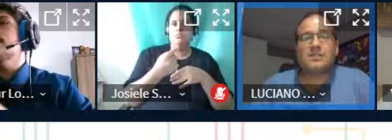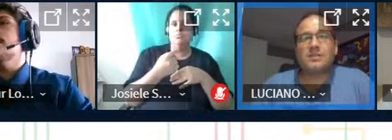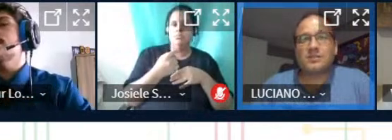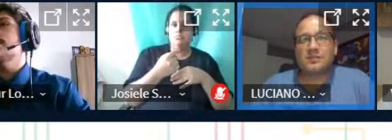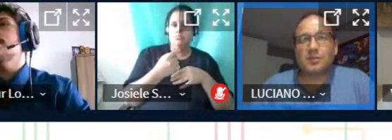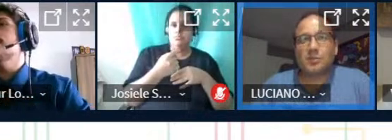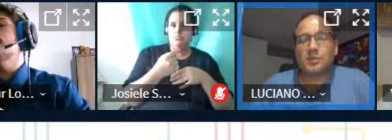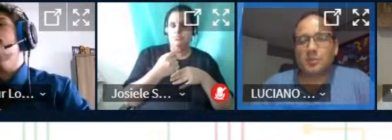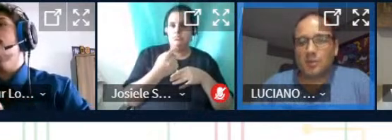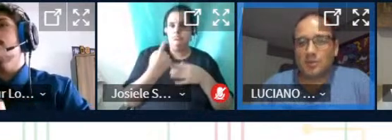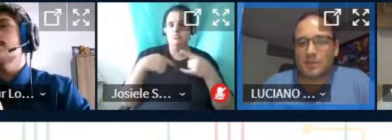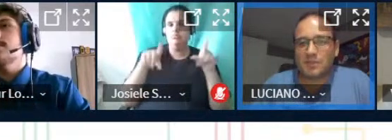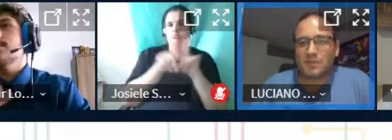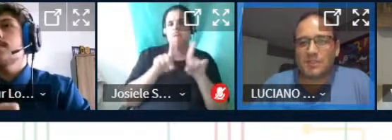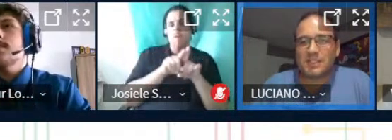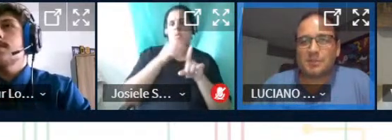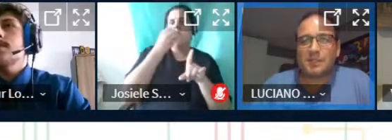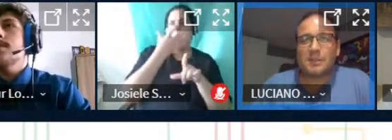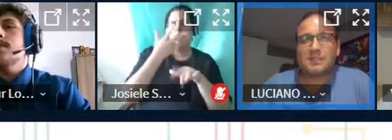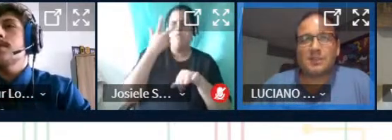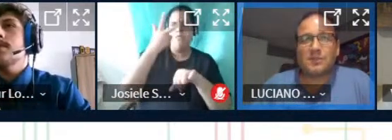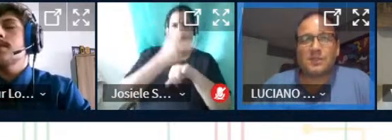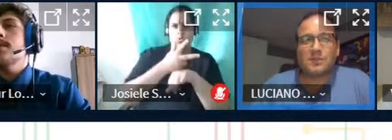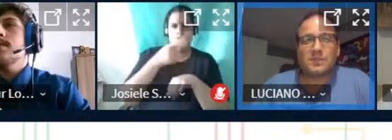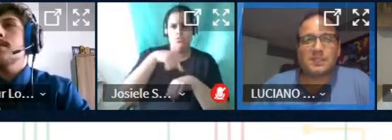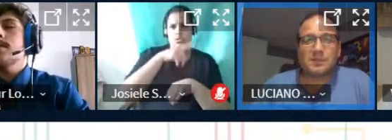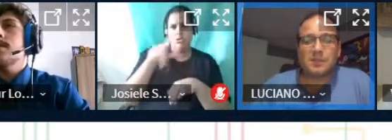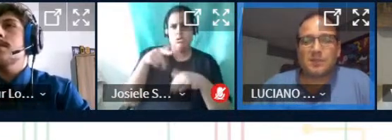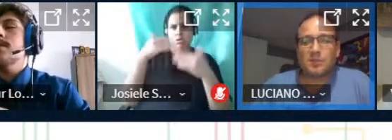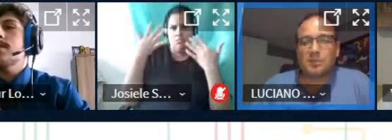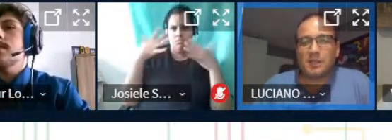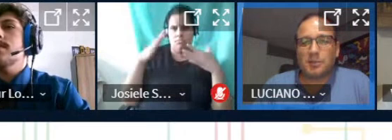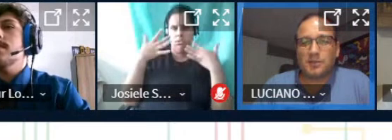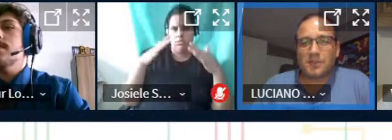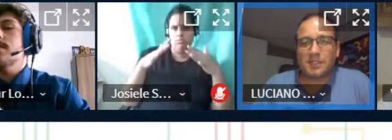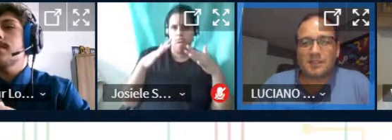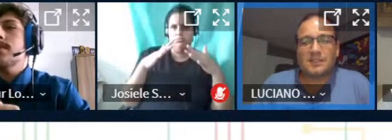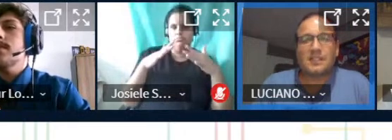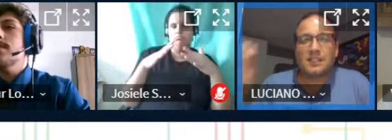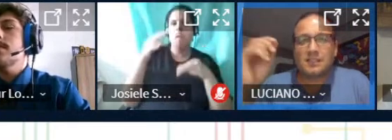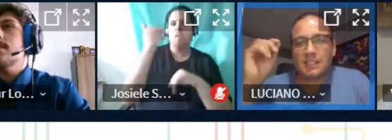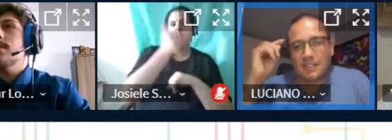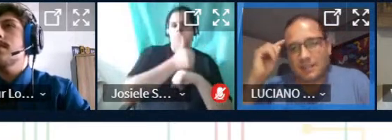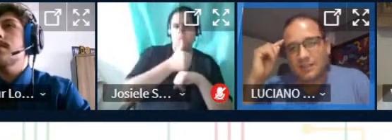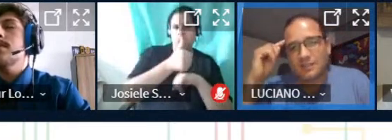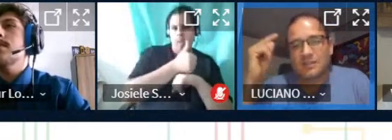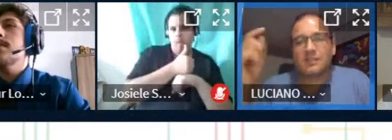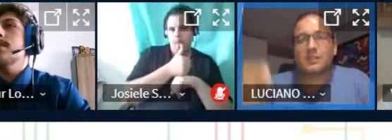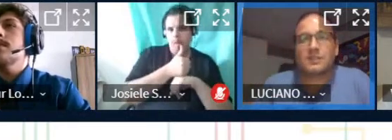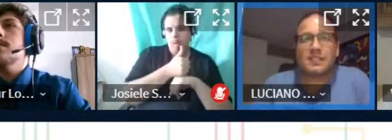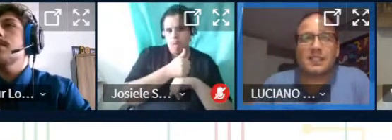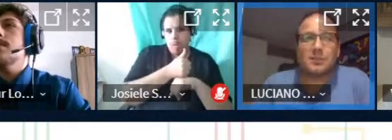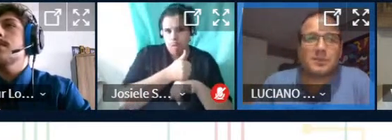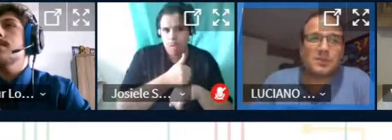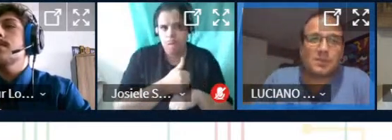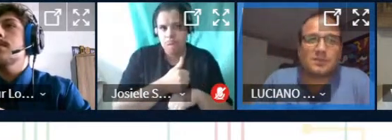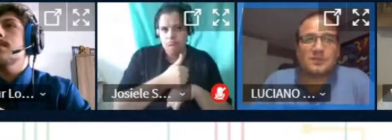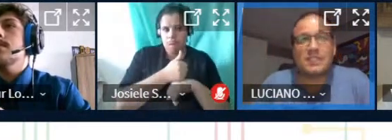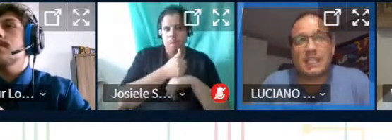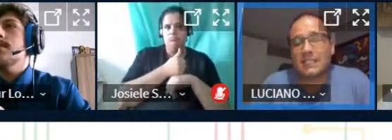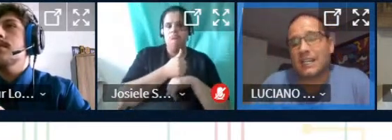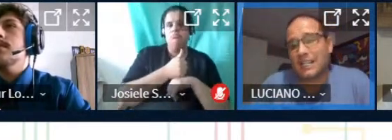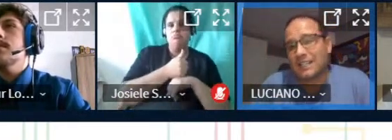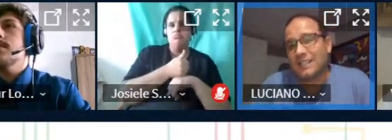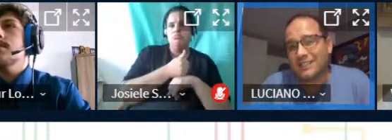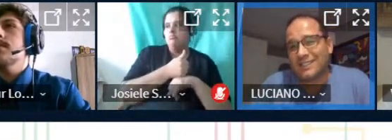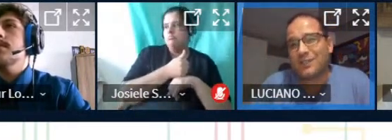também ficou muito bom o vídeo de vocês parabenizar o vídeo de vocês também ficou bem profissional acho que você tem aí o pessoal